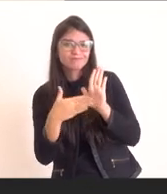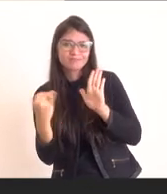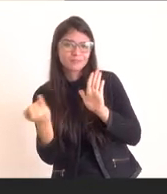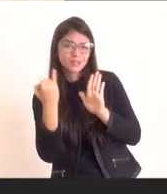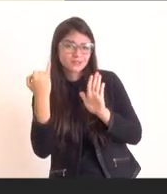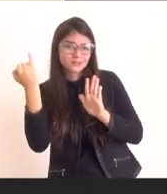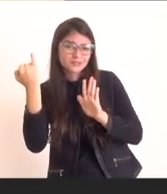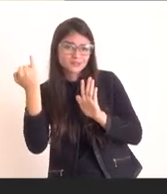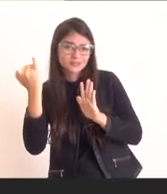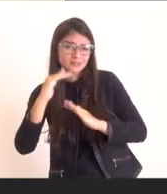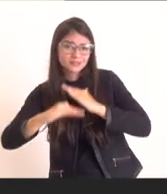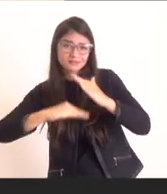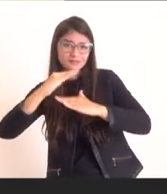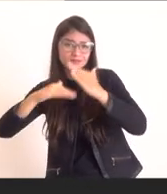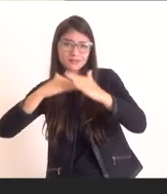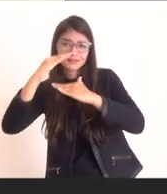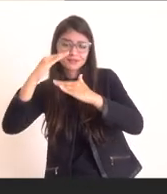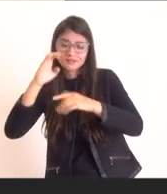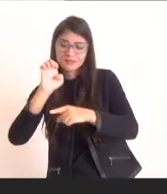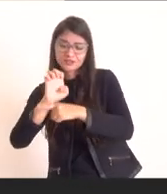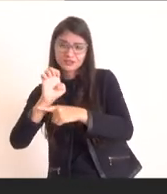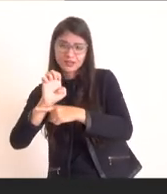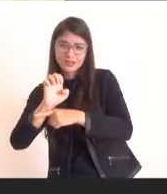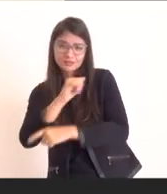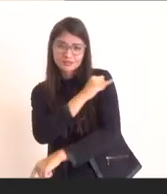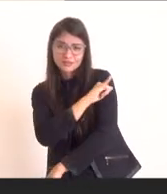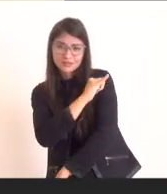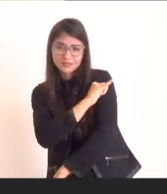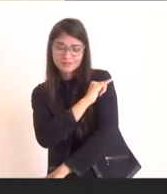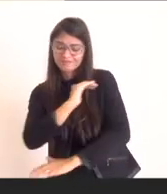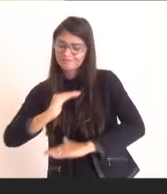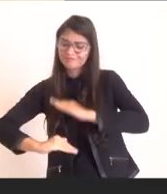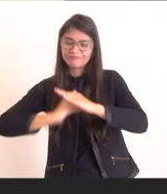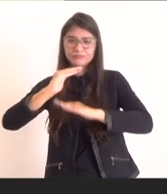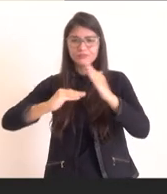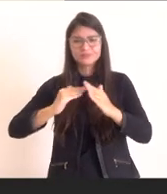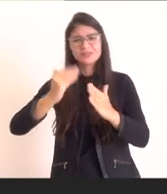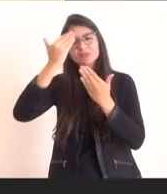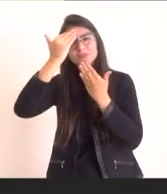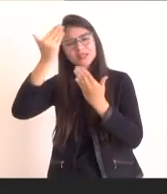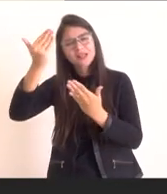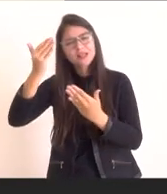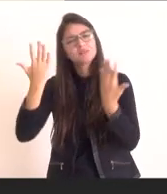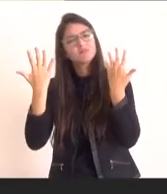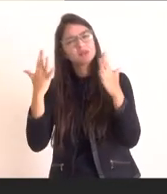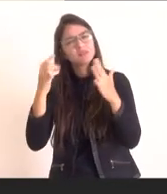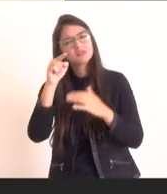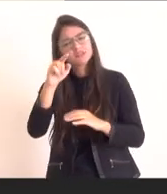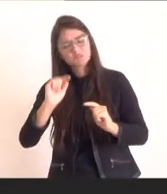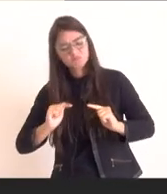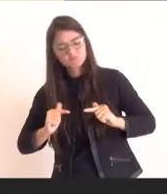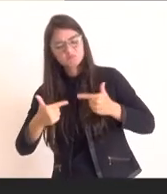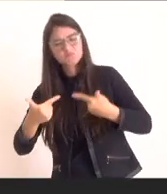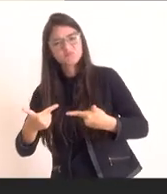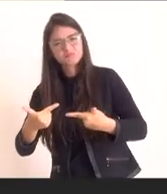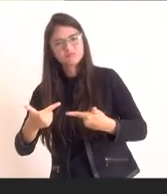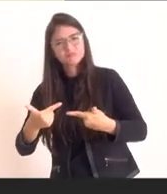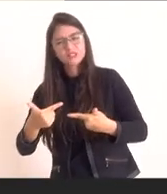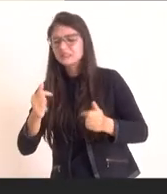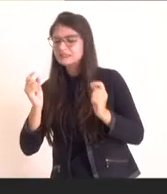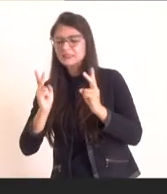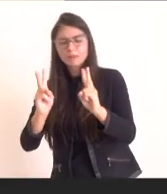desenvolvimento do estado do Rio de Janeiro. Obrigado e parabéns pela iniciativa e estaremos sempre juntos apoiando